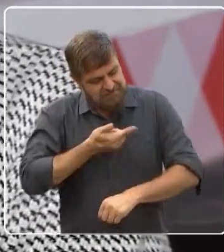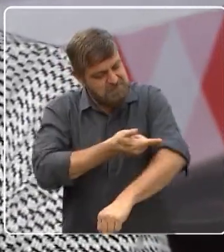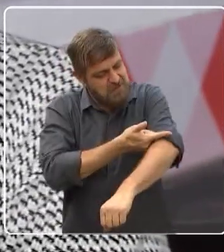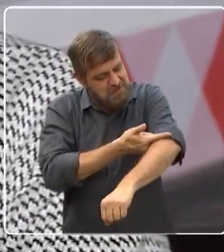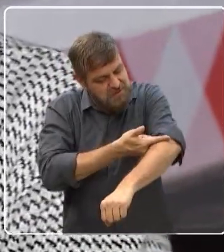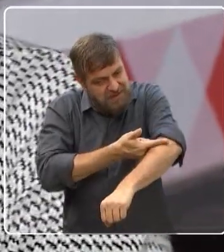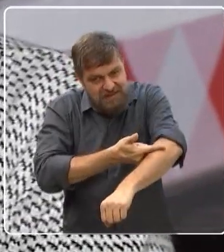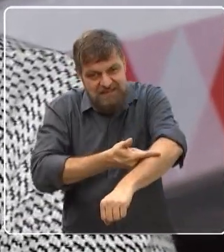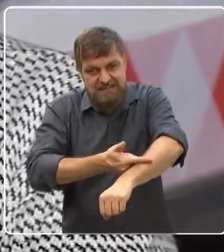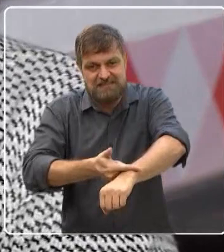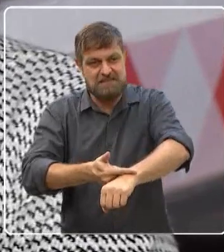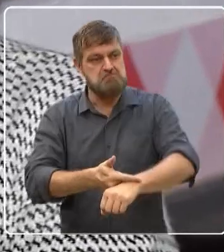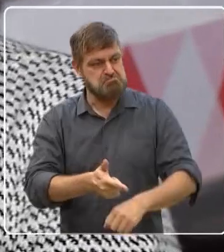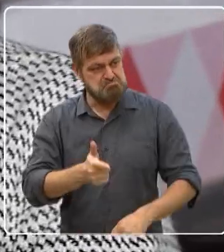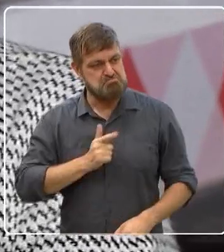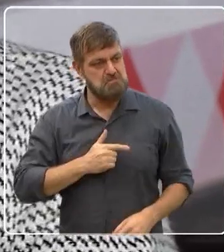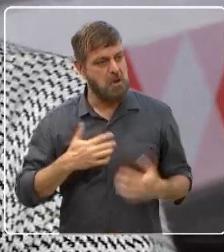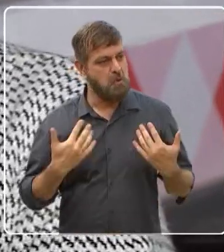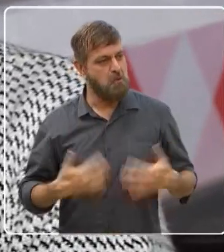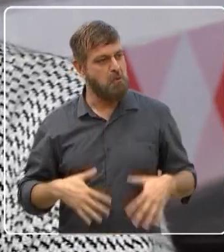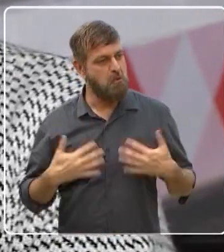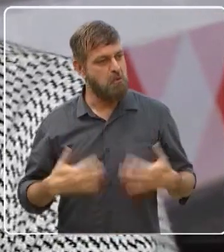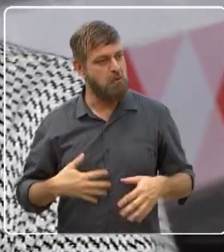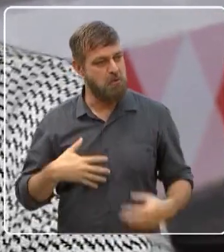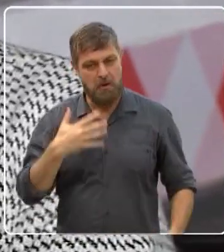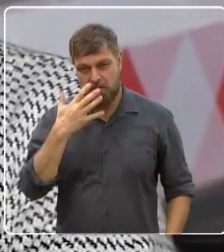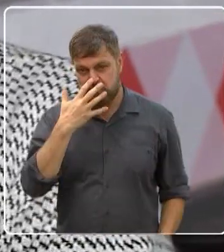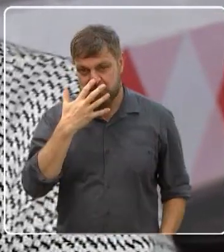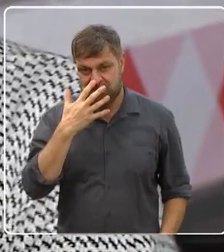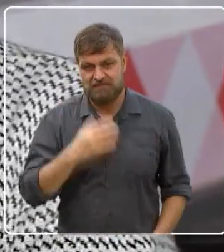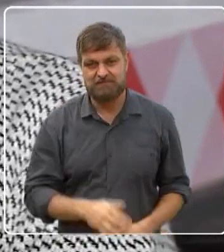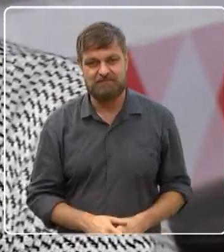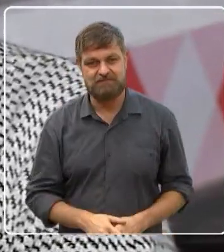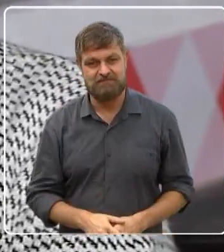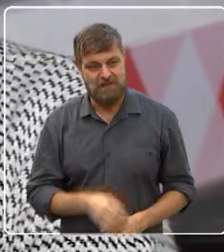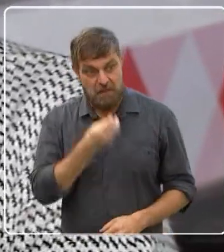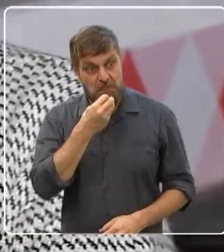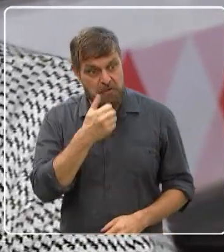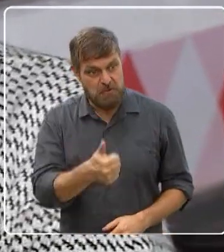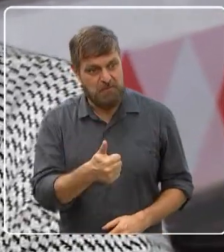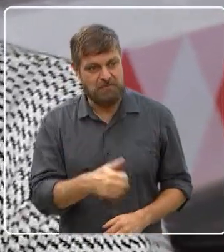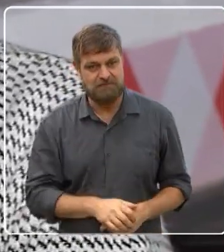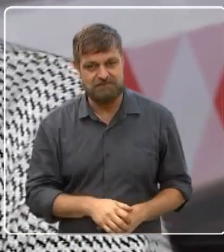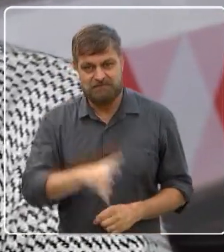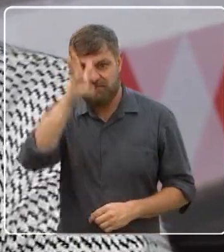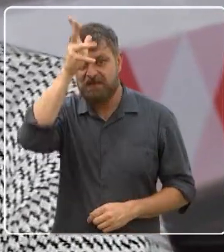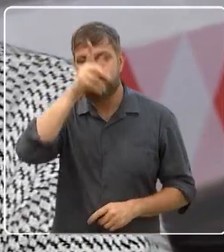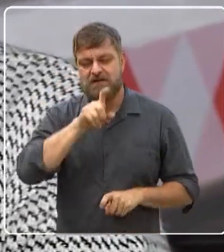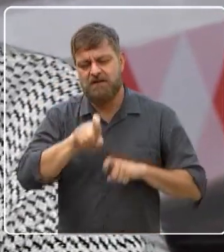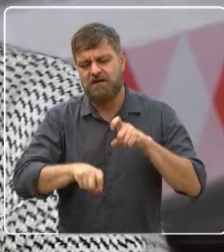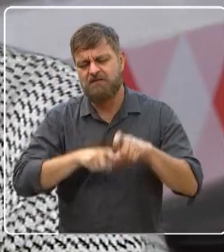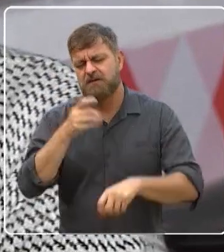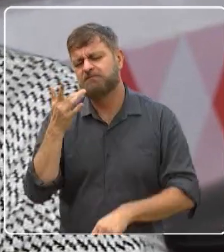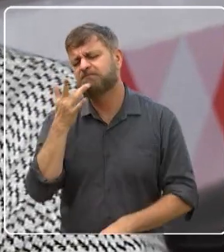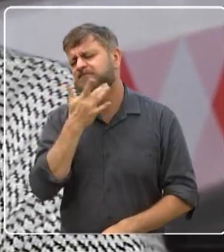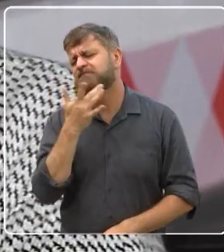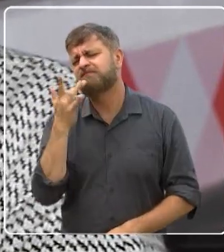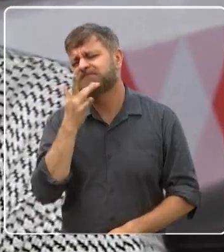muito bem, ele é um povo muito educado, né? Então, muito bom. O pé de frango tava bom? Muito bom.